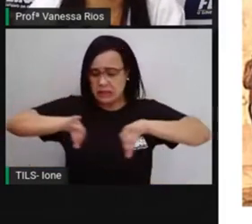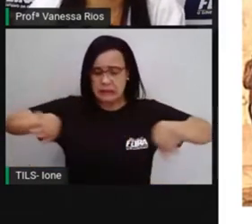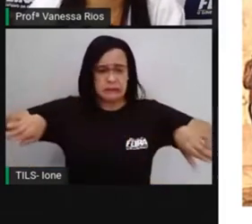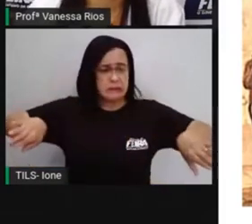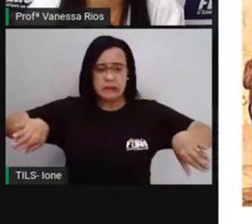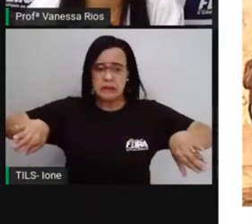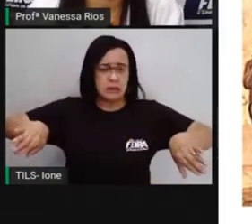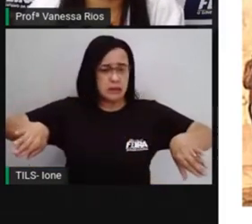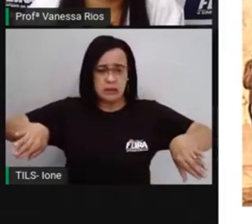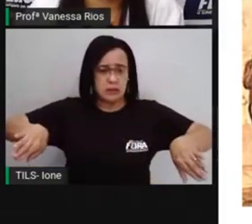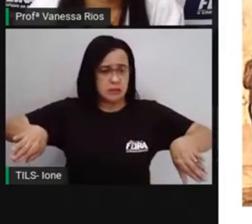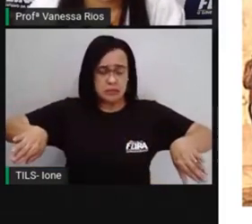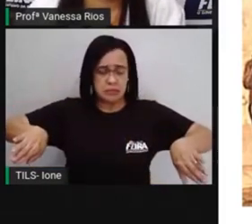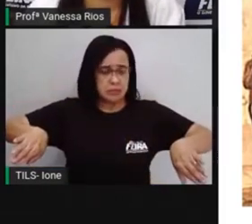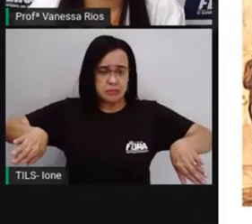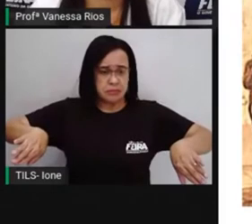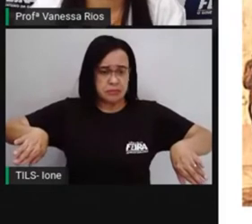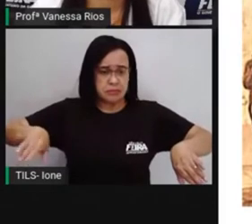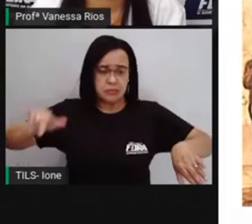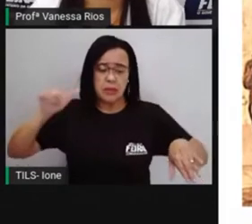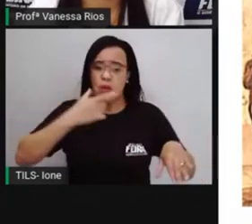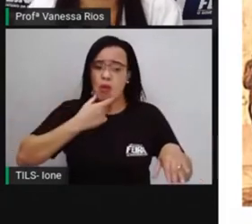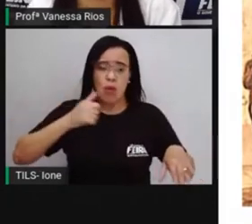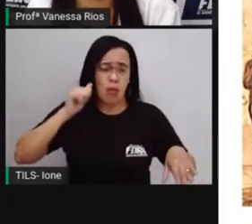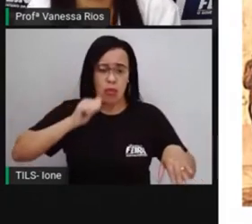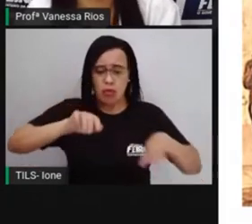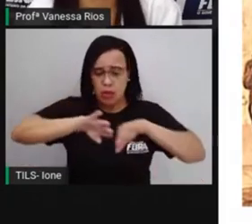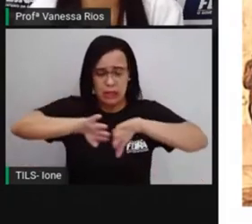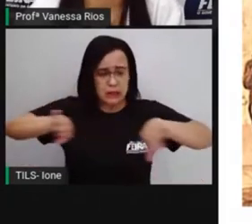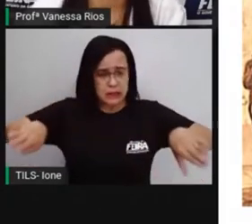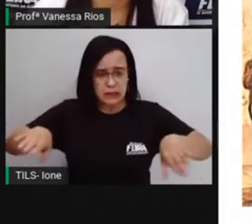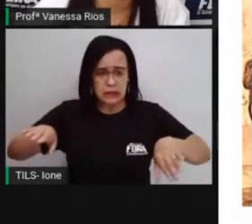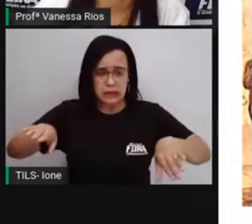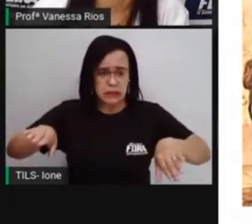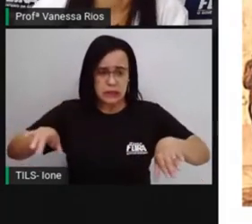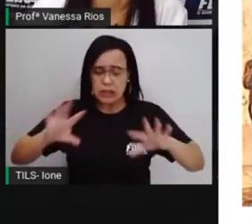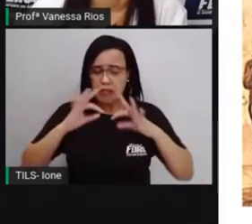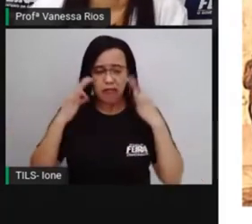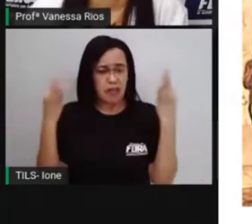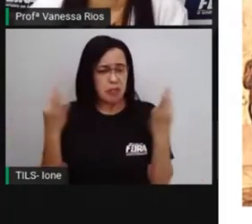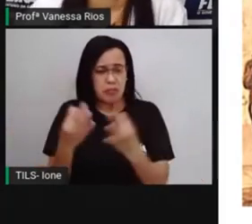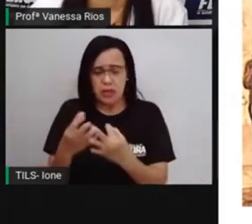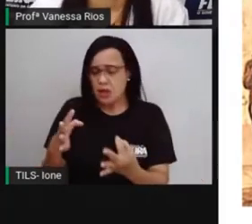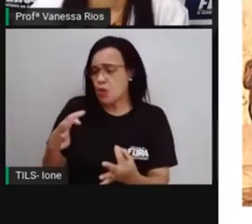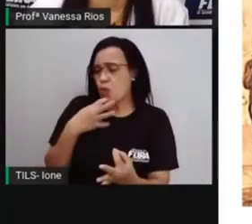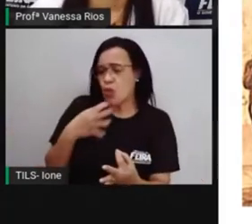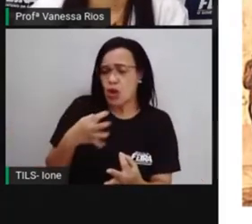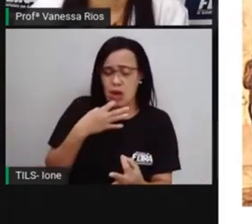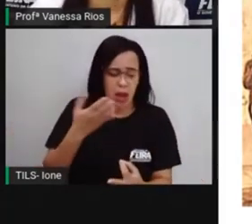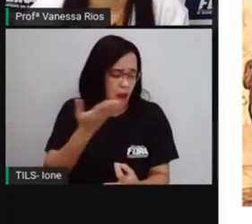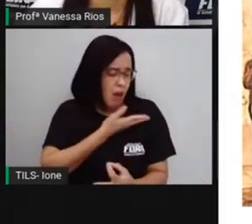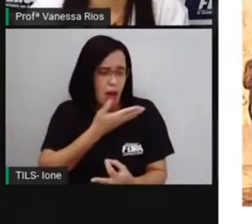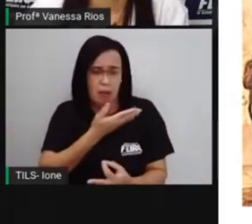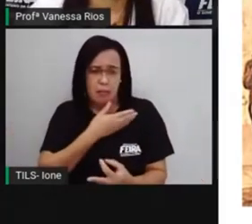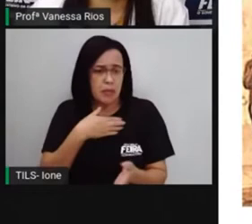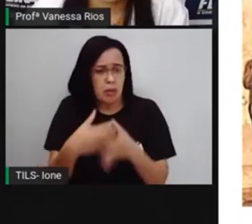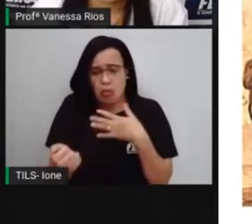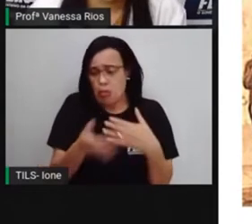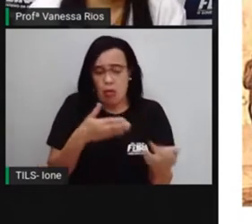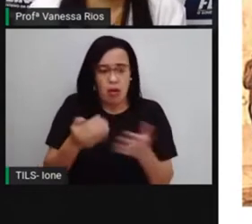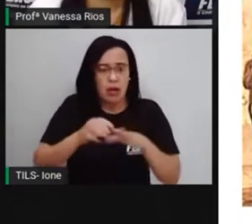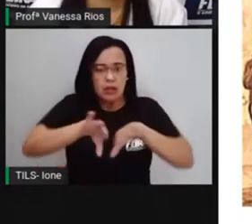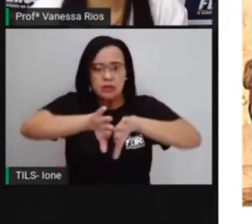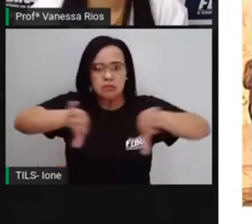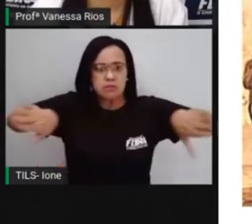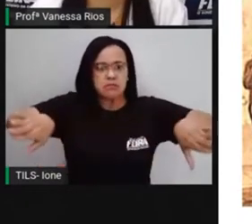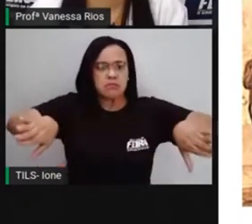tentativa de fuga. A intenção de separar famílias conhecidas era a intenção de enfraquecer, né?